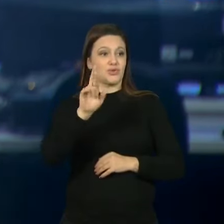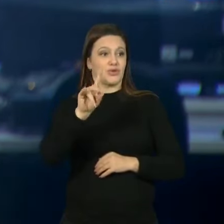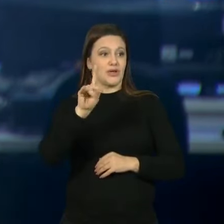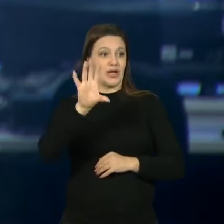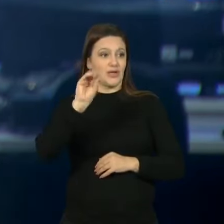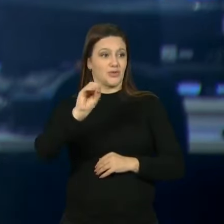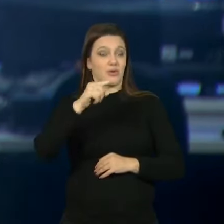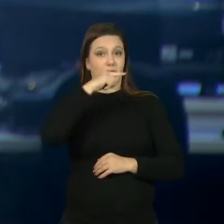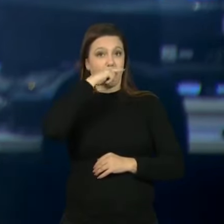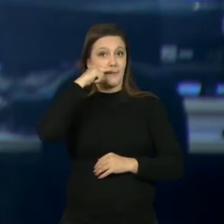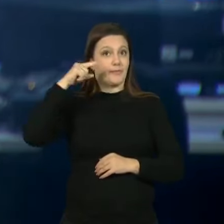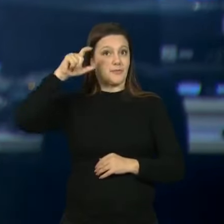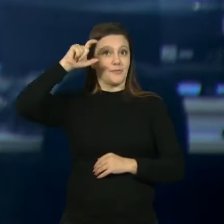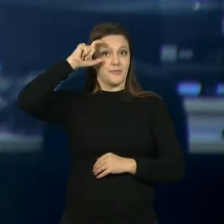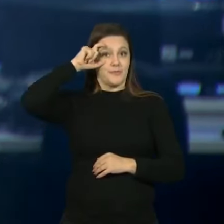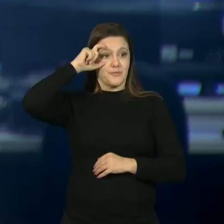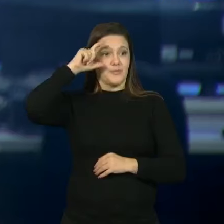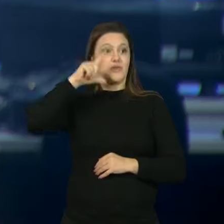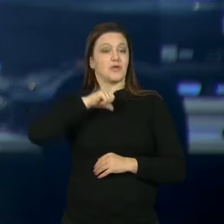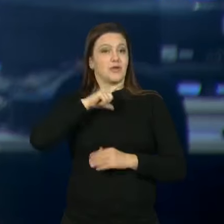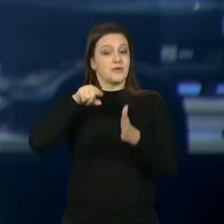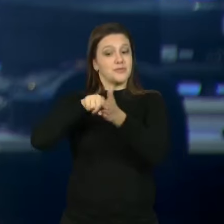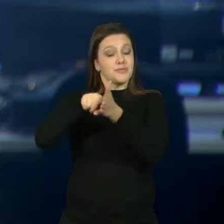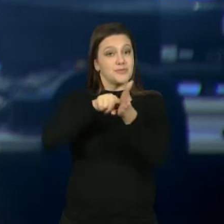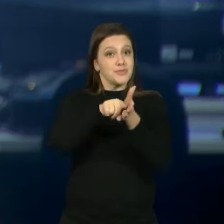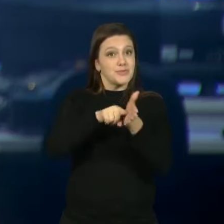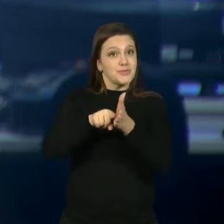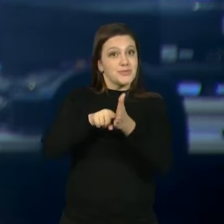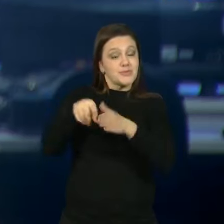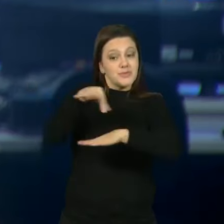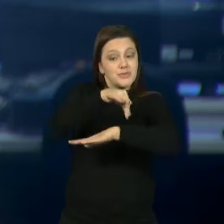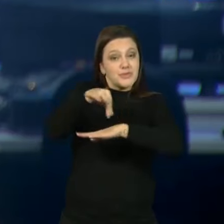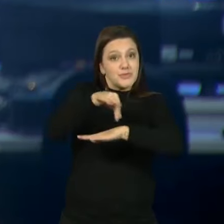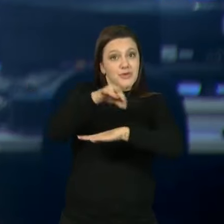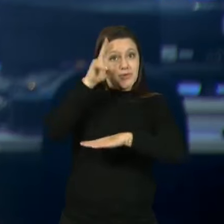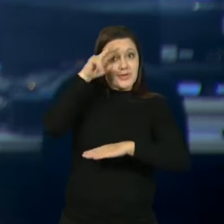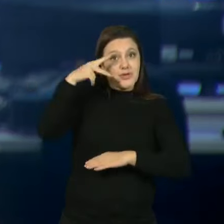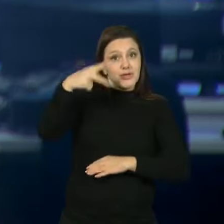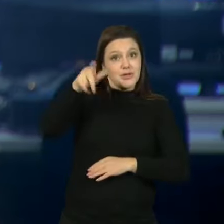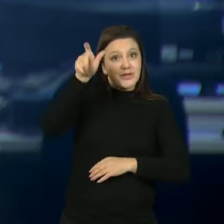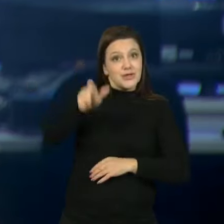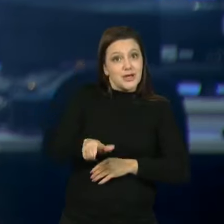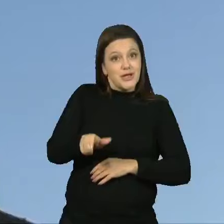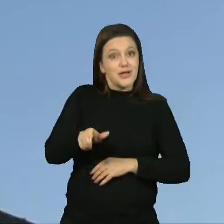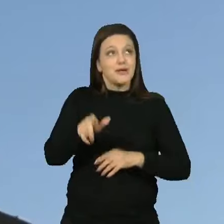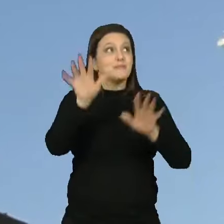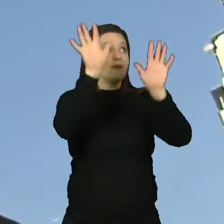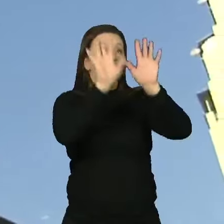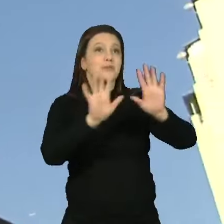capital. Uma exposição conta a história dele e de edifícios que são ícones da paisagem paulistana.